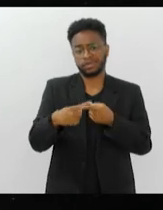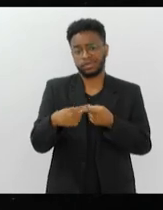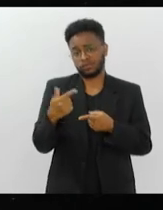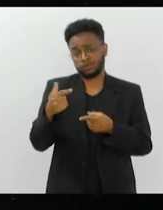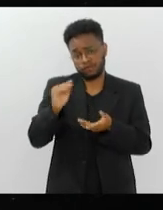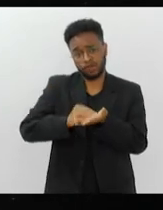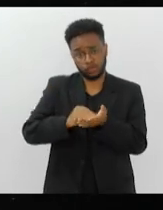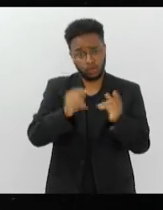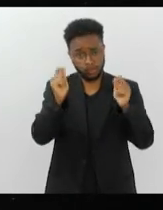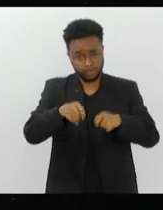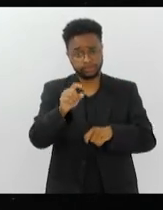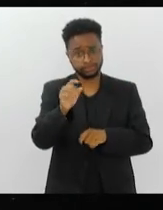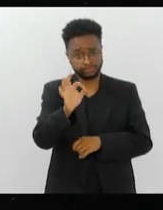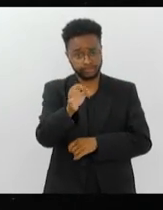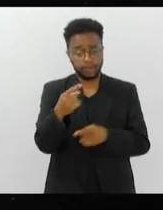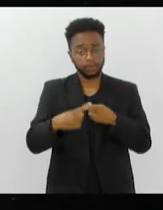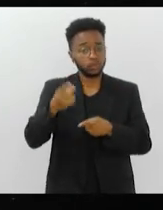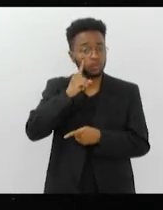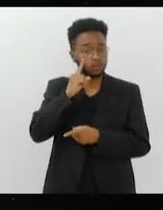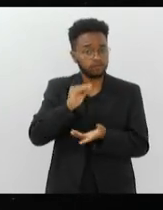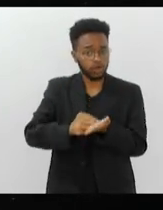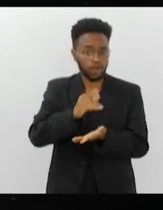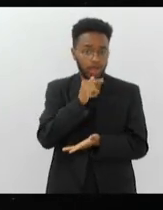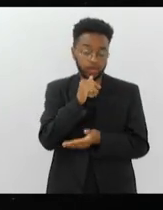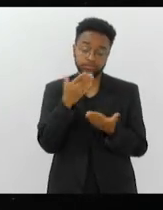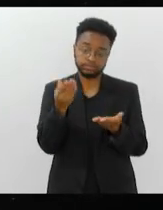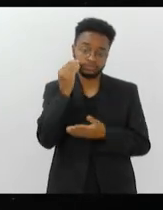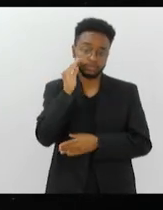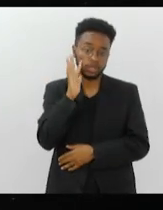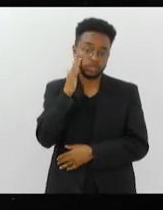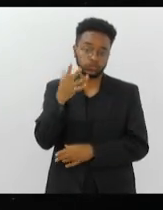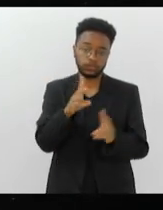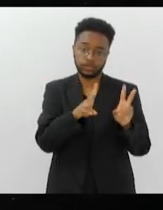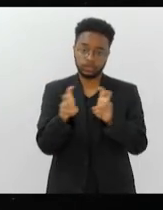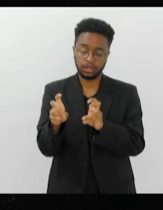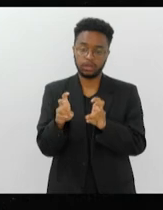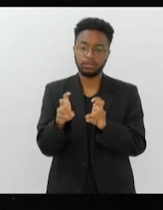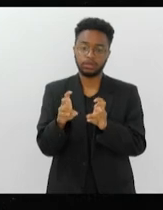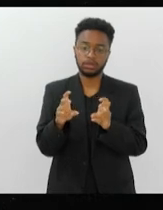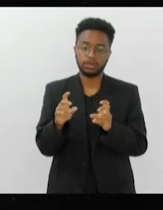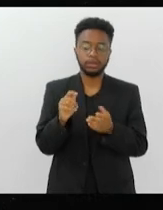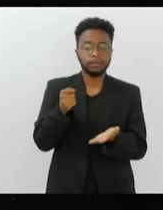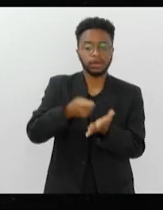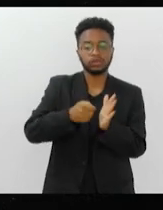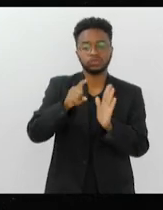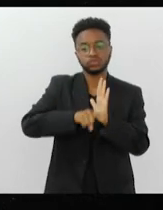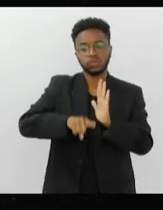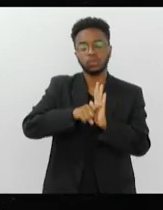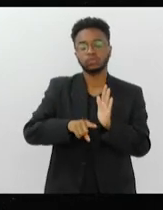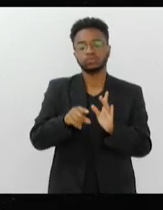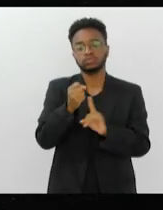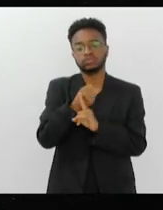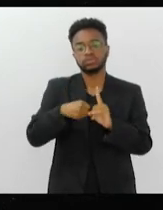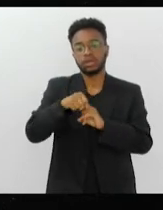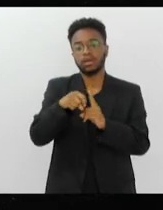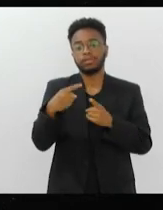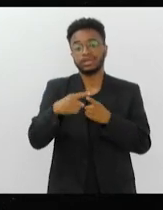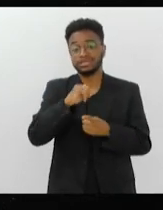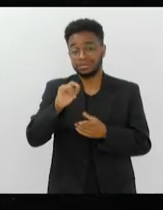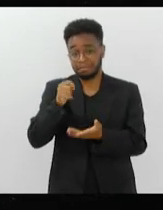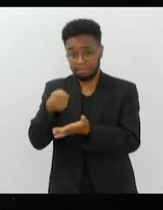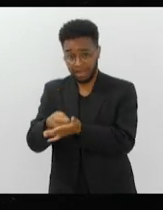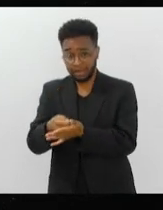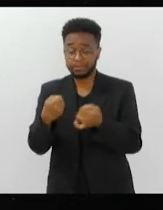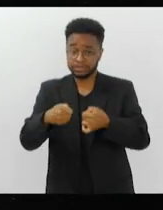mesmo, faltavam todo dia, para dizer, e resolver essa questão através da tarifa social, para que quem pague, pague um preço